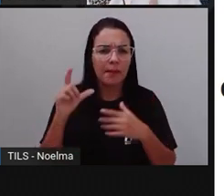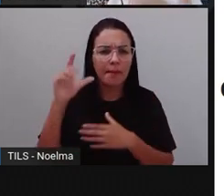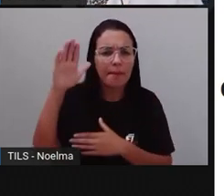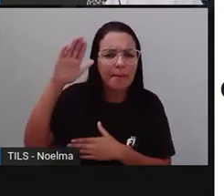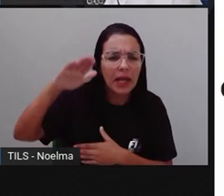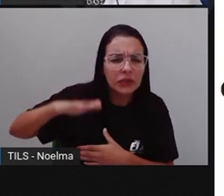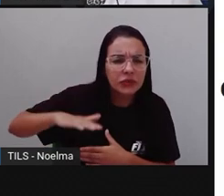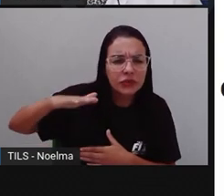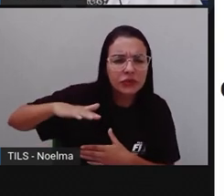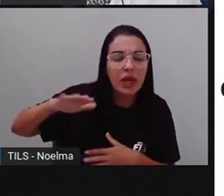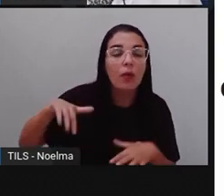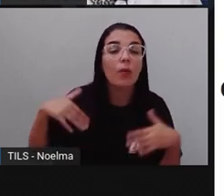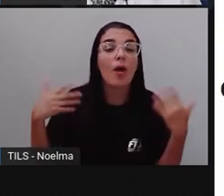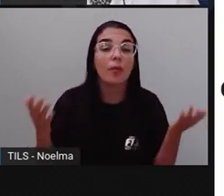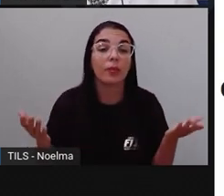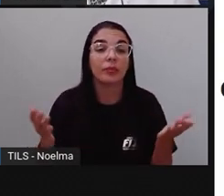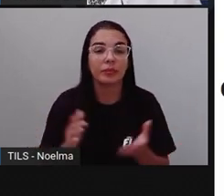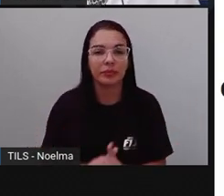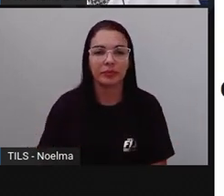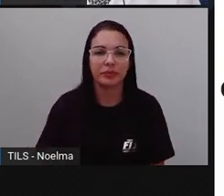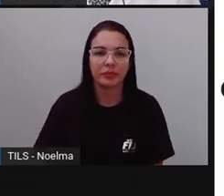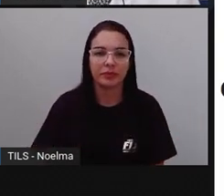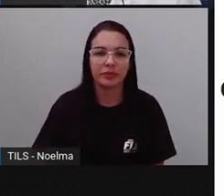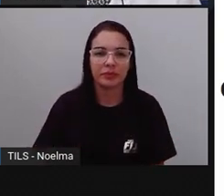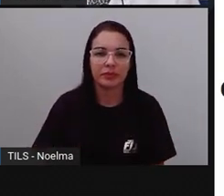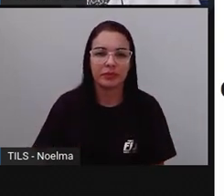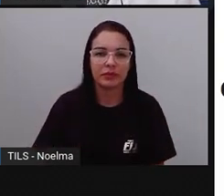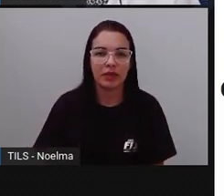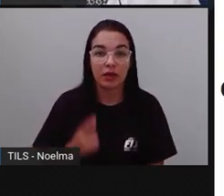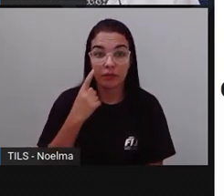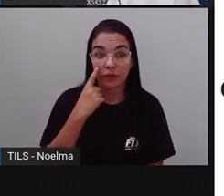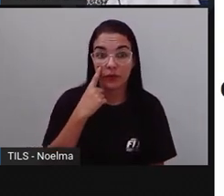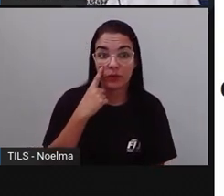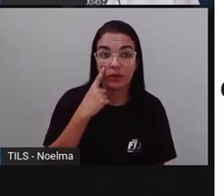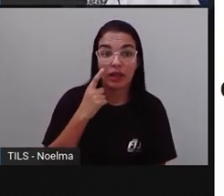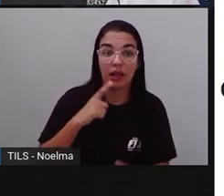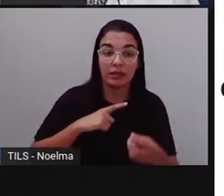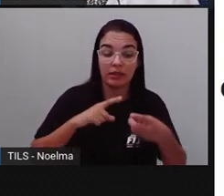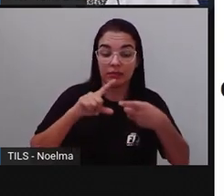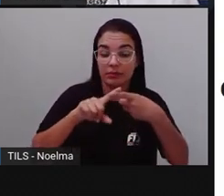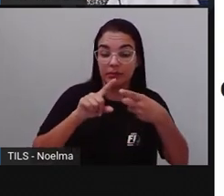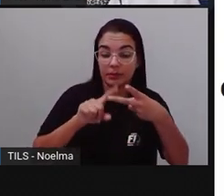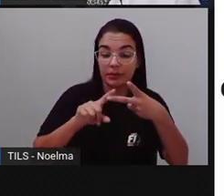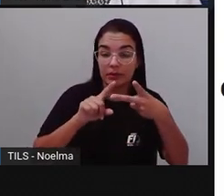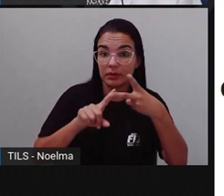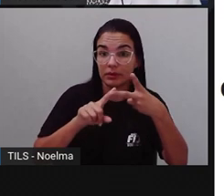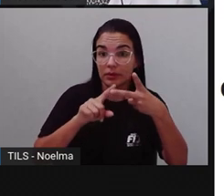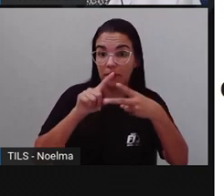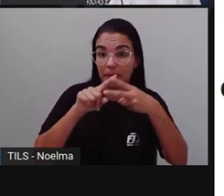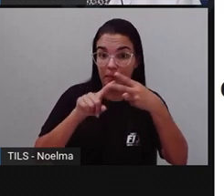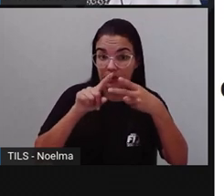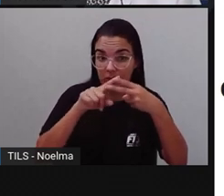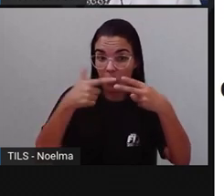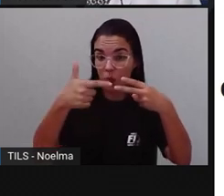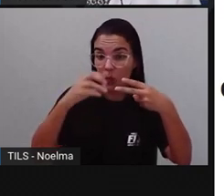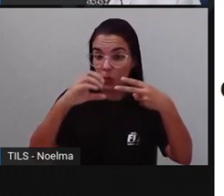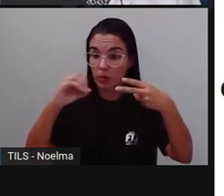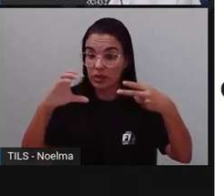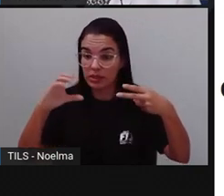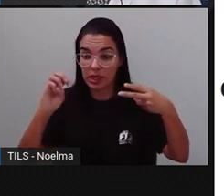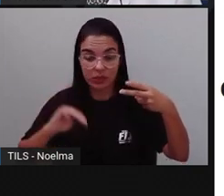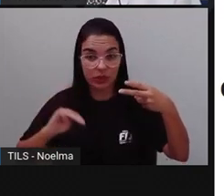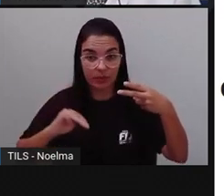baixa aí? Vamos lá ver? Então, Nós já vimos o IP, Com 200 centímetros, Vimos que o cacto, Ó,